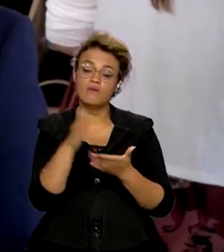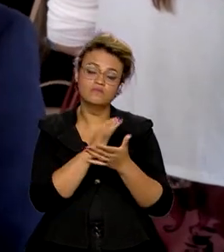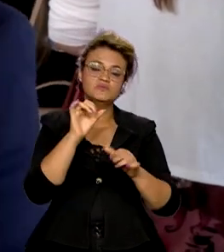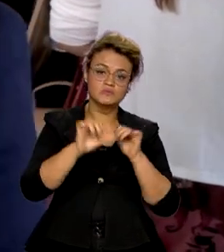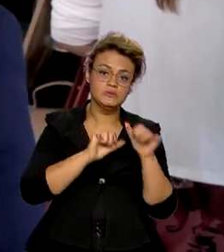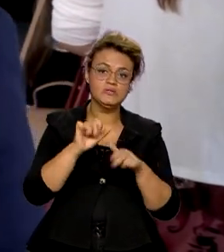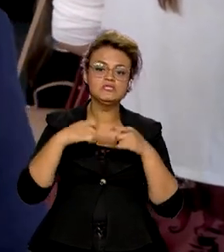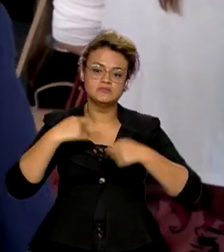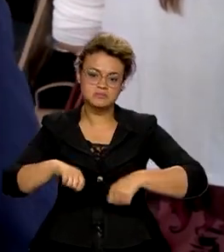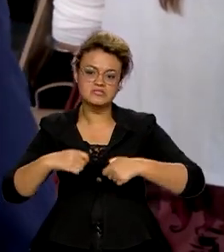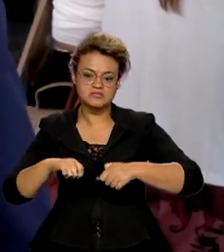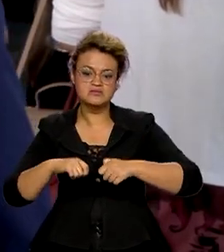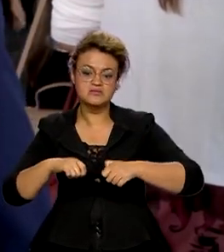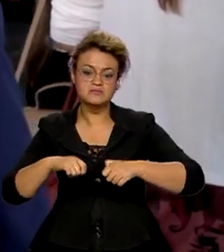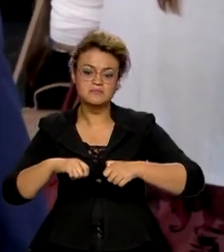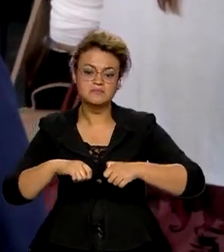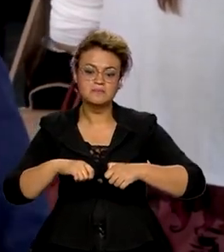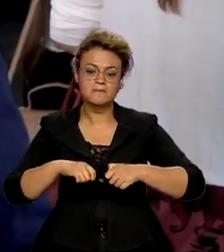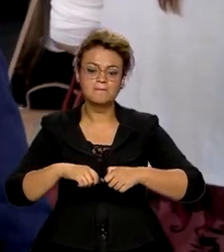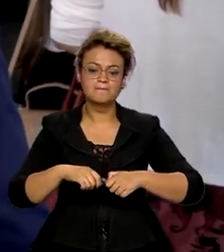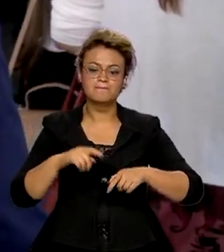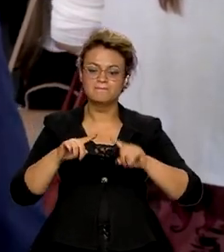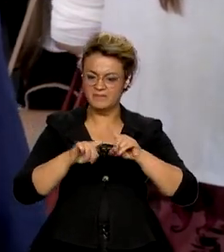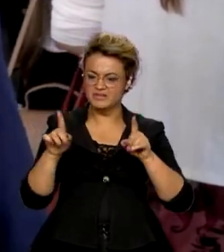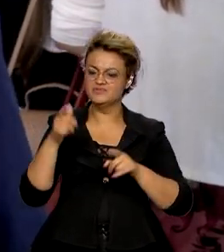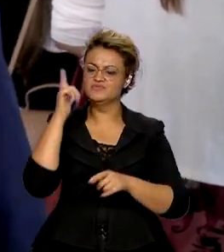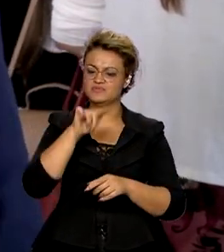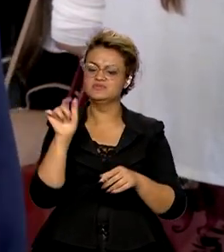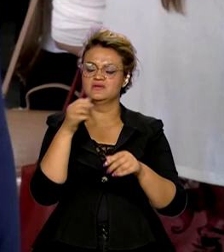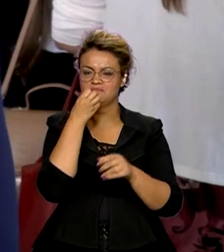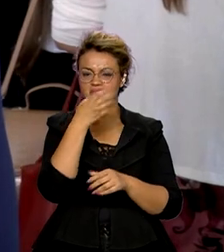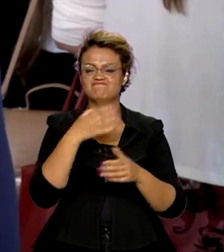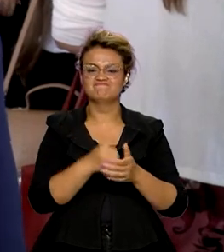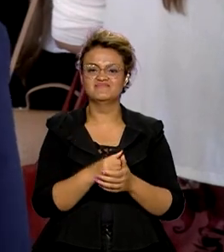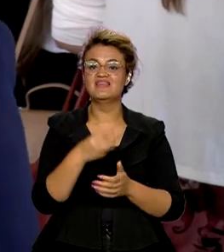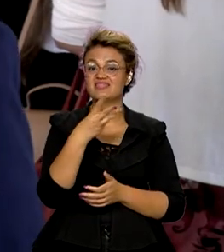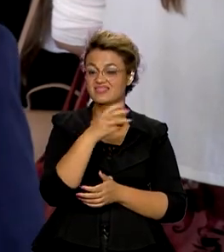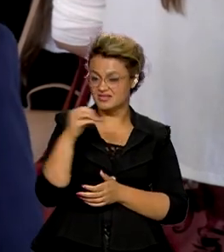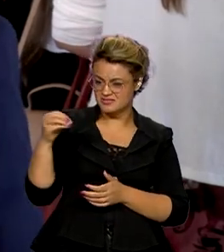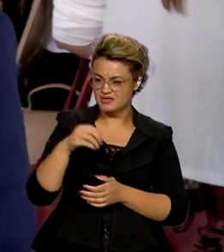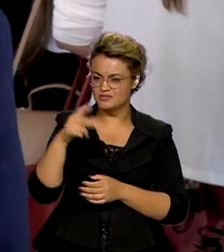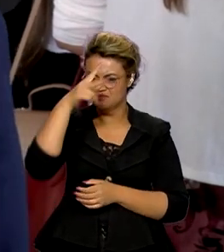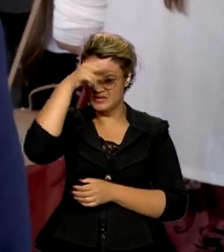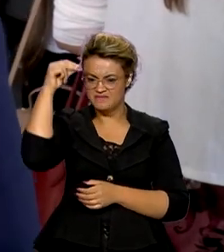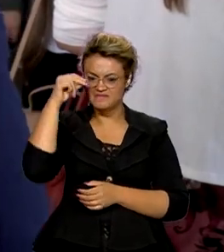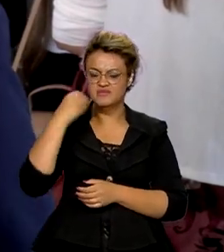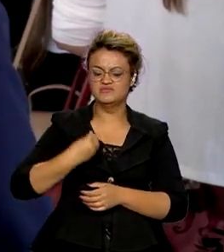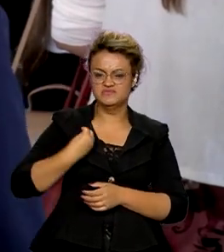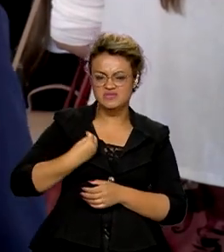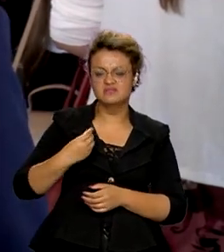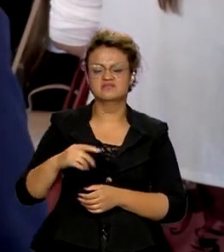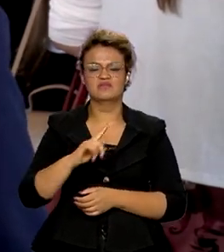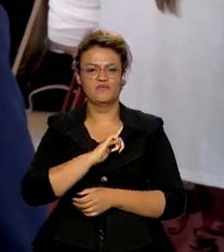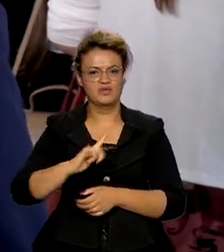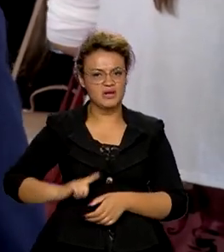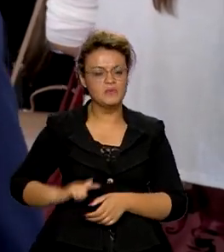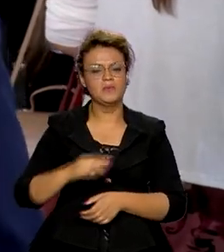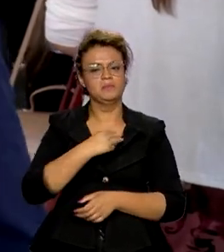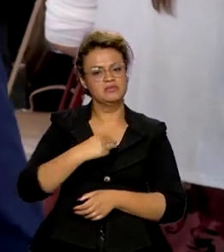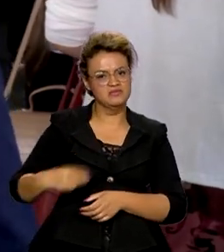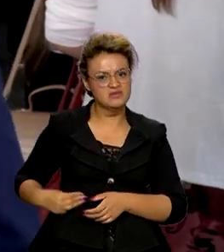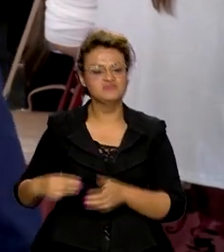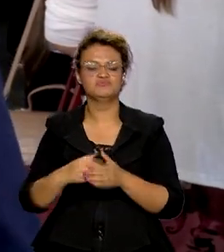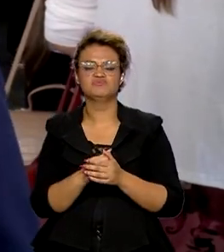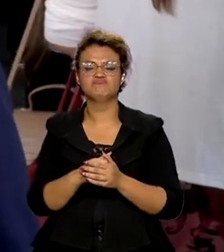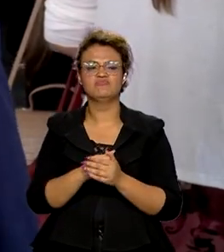nós vamos fazer para as próximas, mas é sucesso. Então, mais de 300 prefeitos, governador, ministros, é isso,